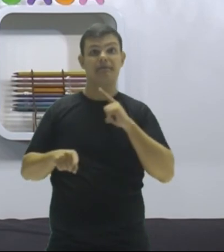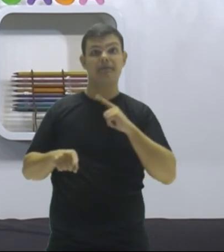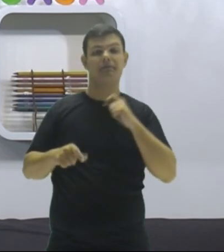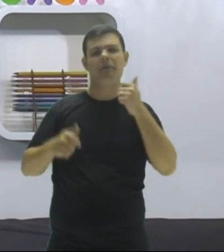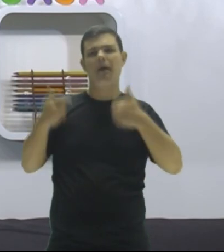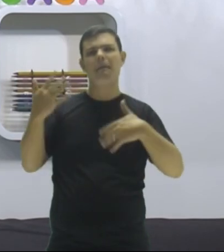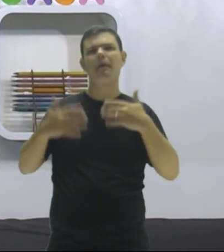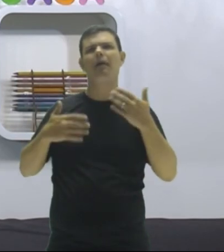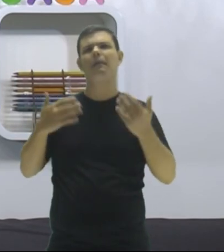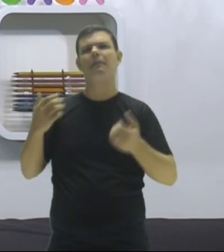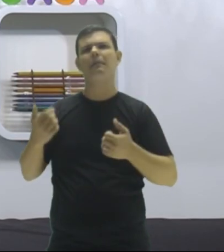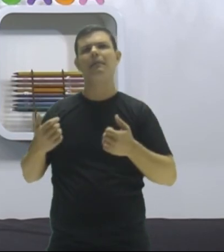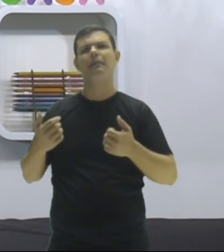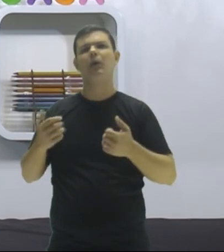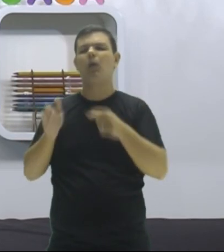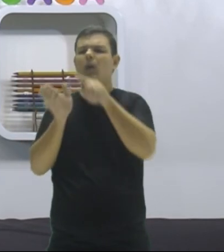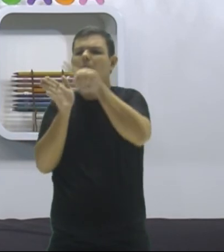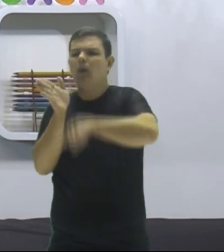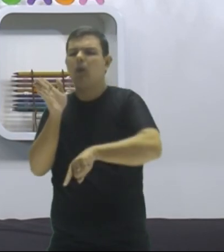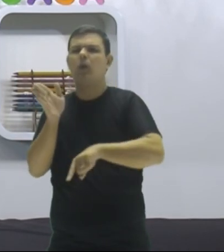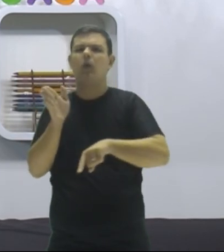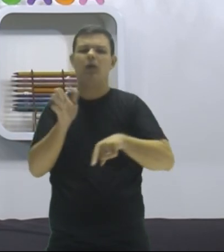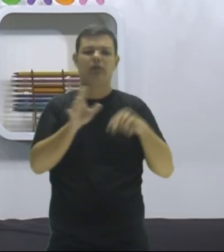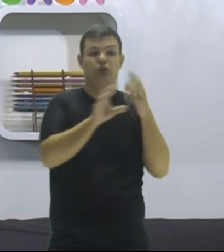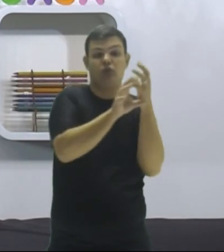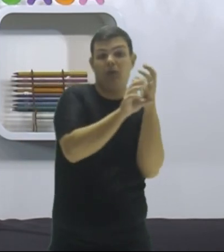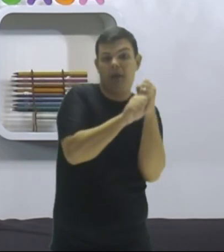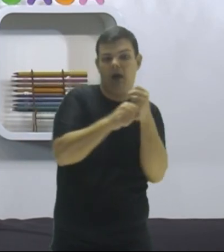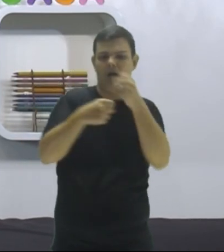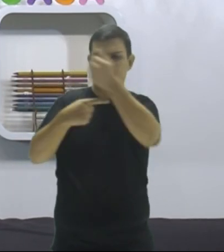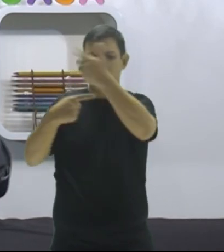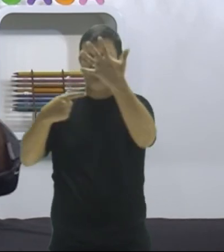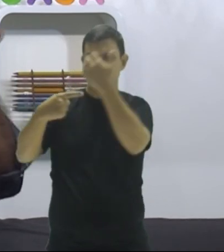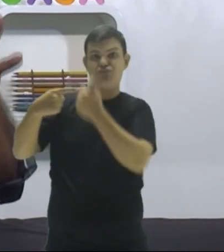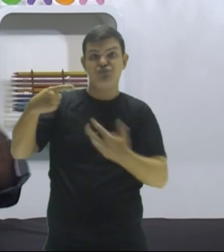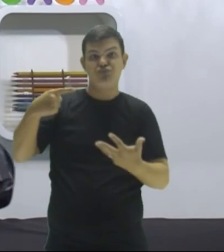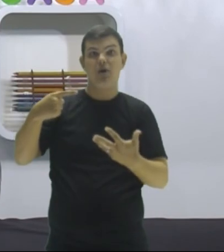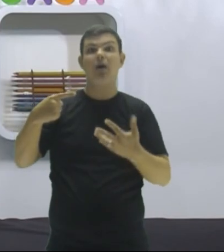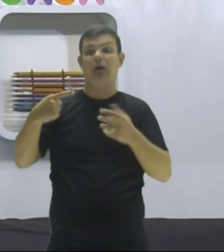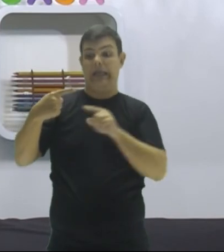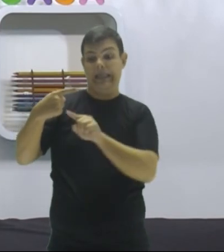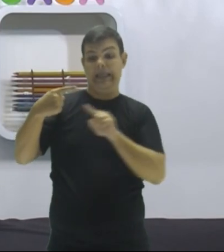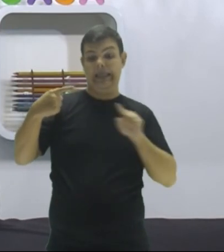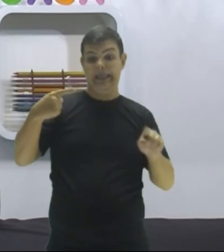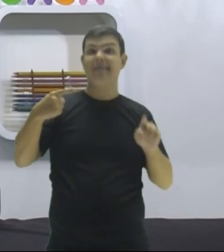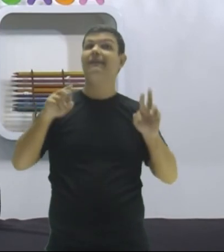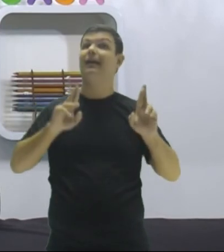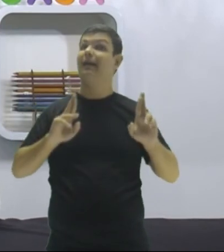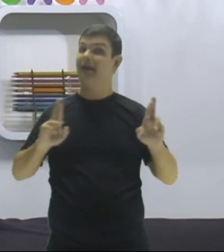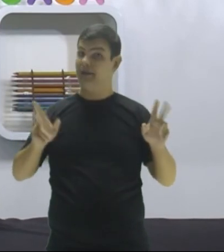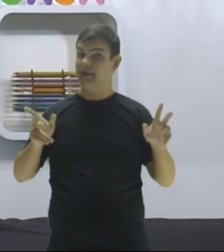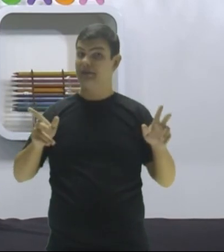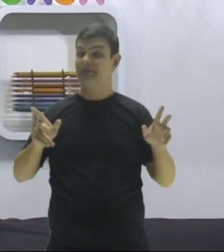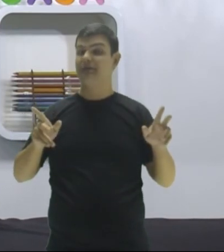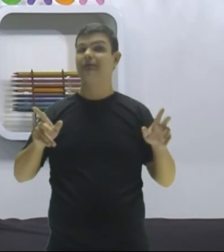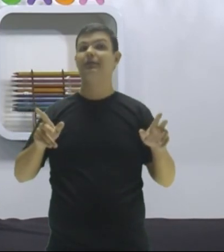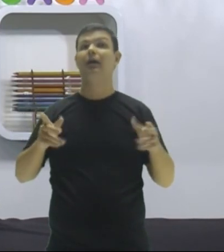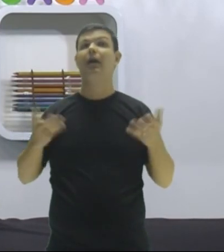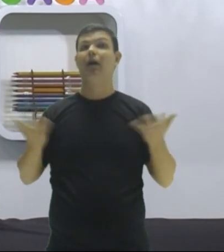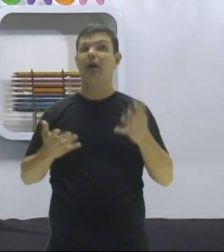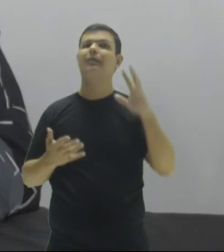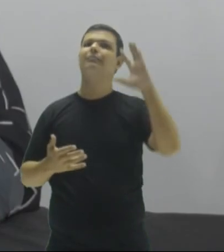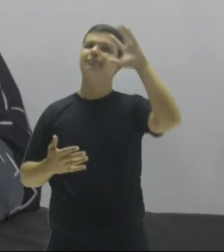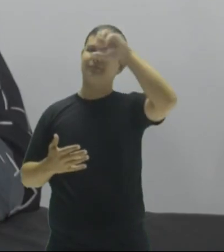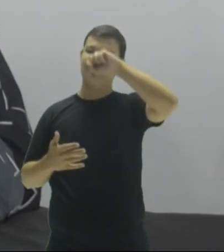subtração e adição de números fracionários com denominadores diferentes. Agora vocês vão